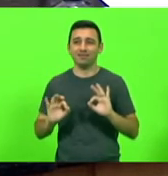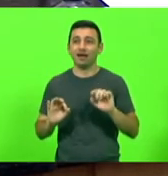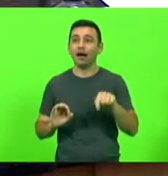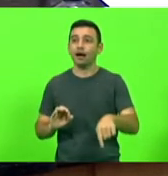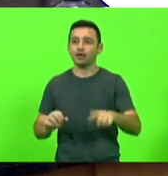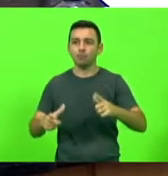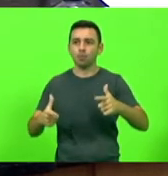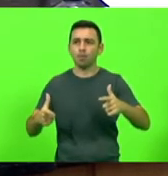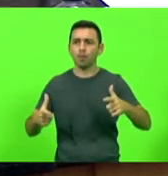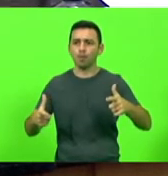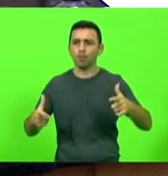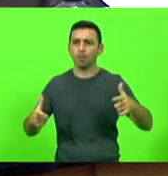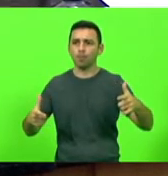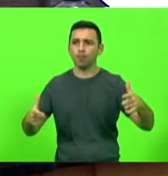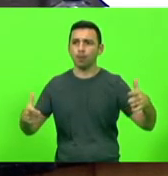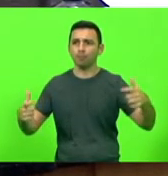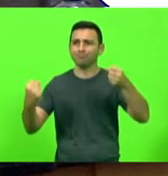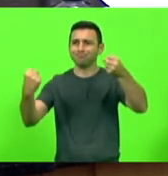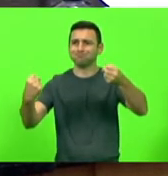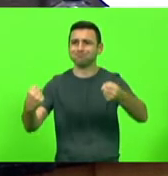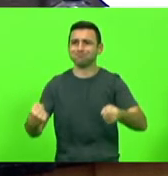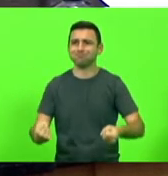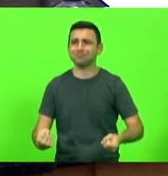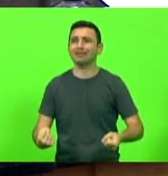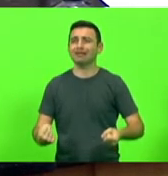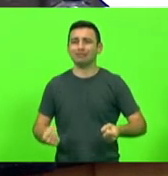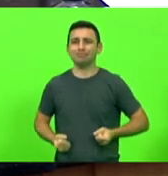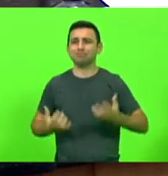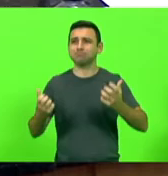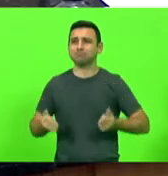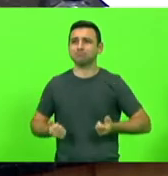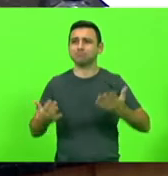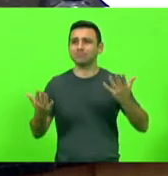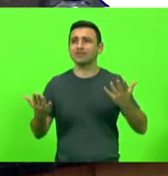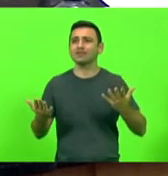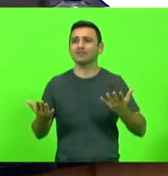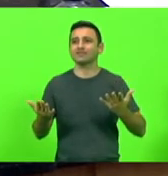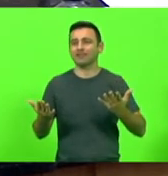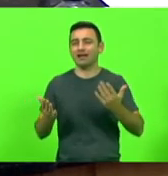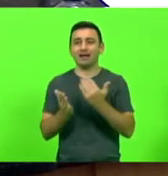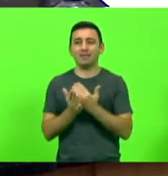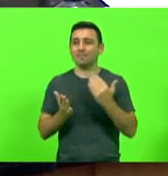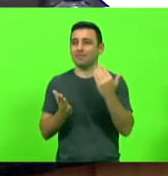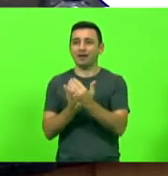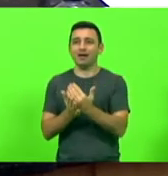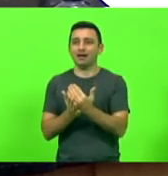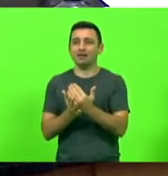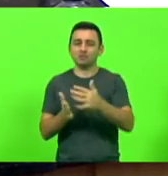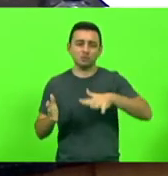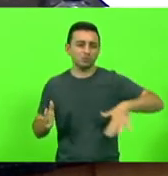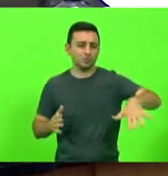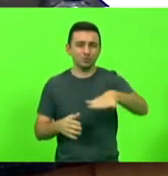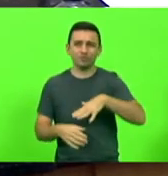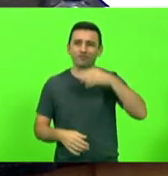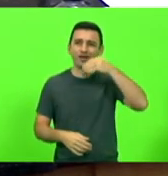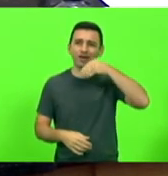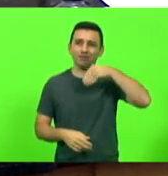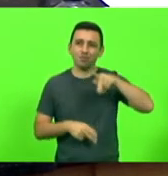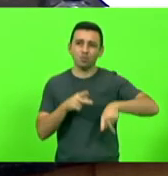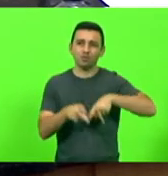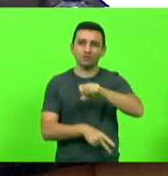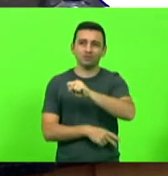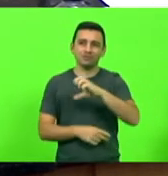e mais pesado e cada vez mais ele se sustenta nas pernas frágeis dos catarinenses,